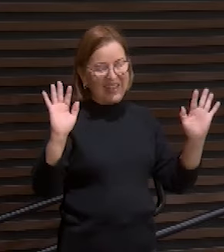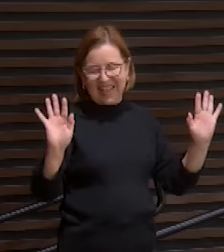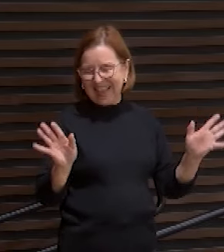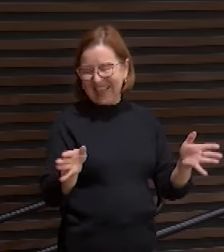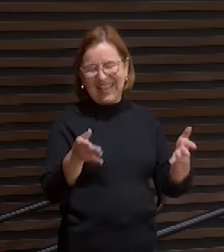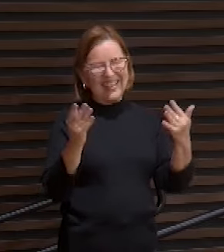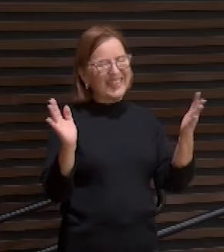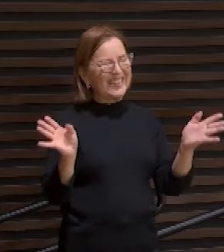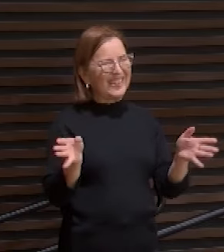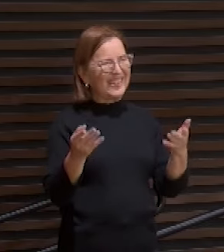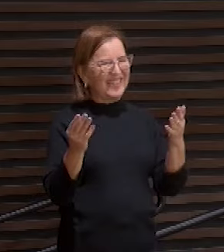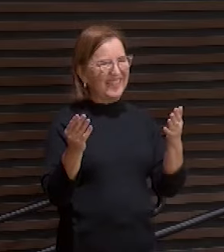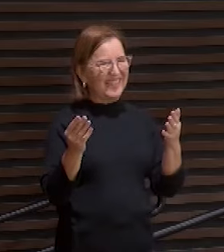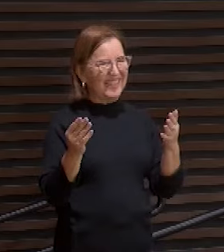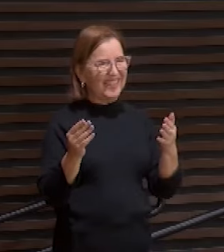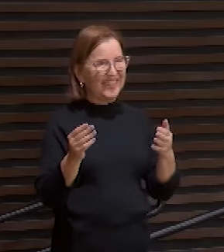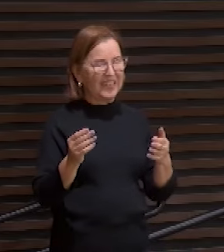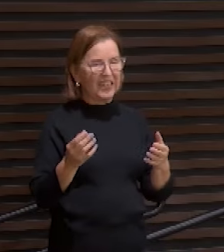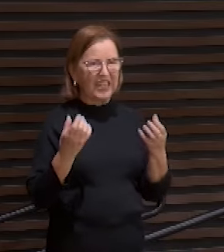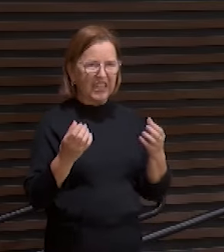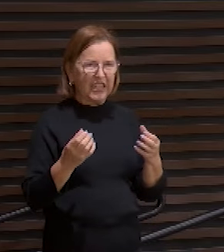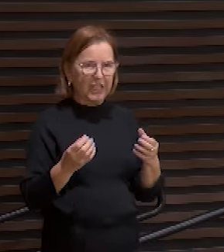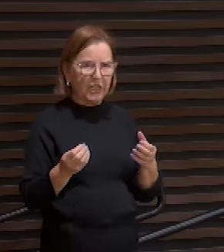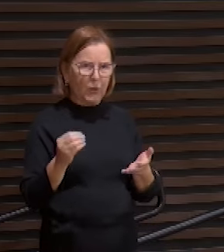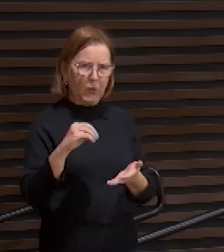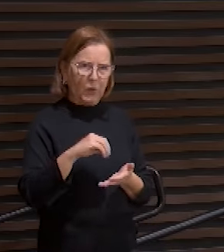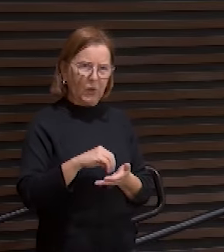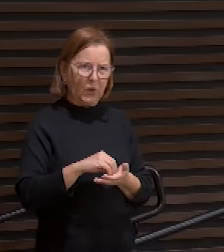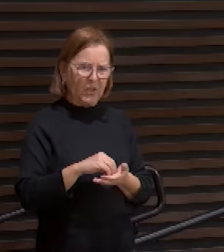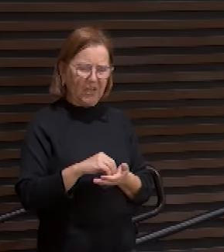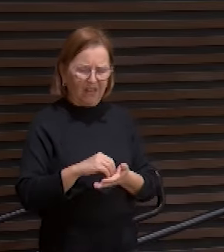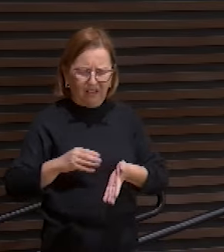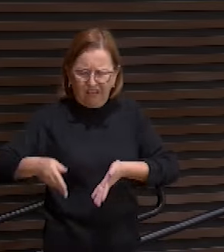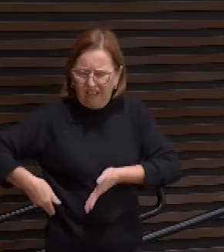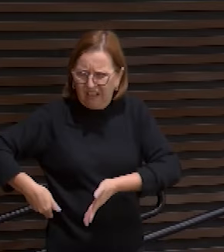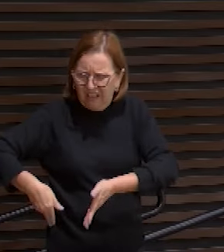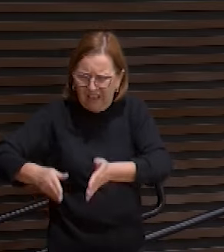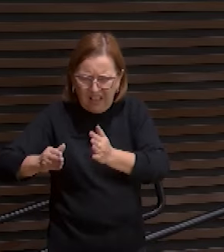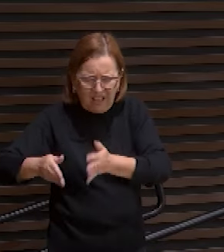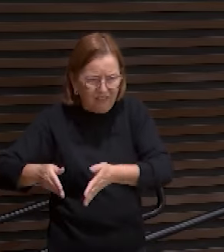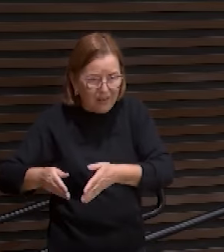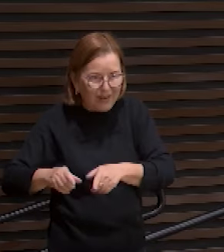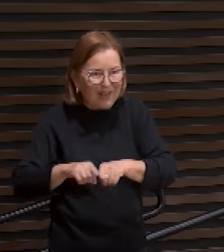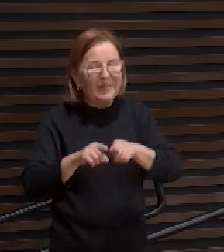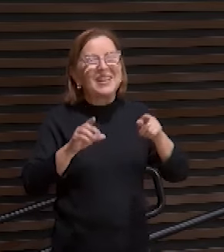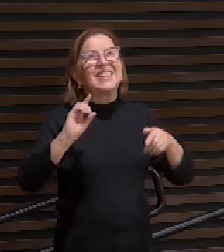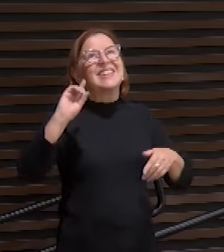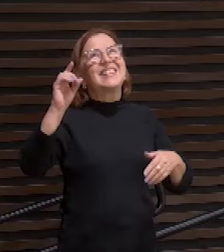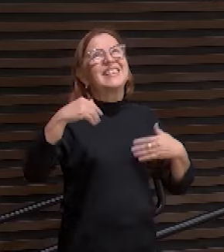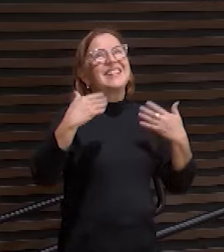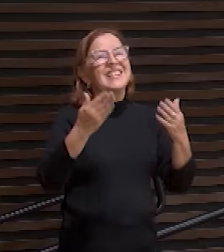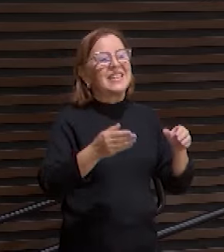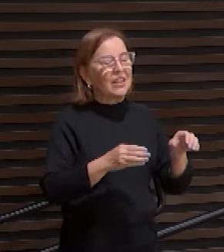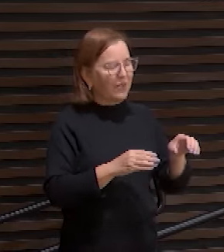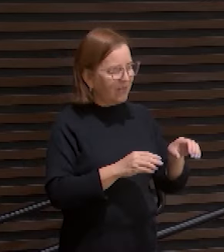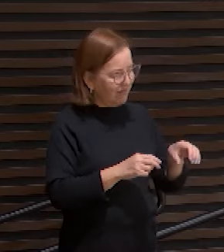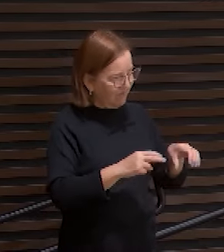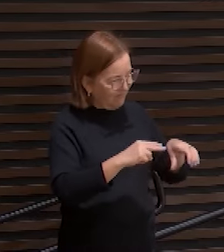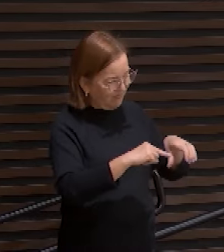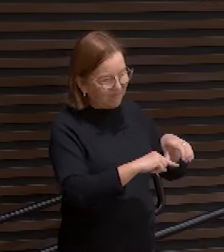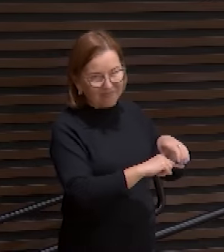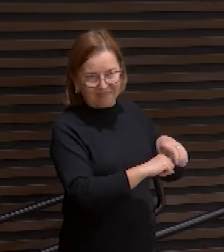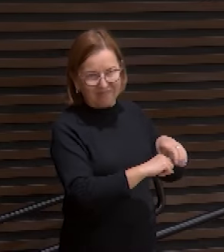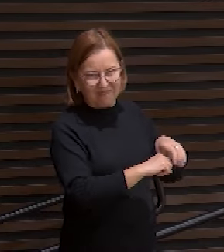exaltado queriam colocá-lo numa vala comum mas Deus lhe deu um sepultamento